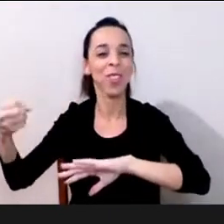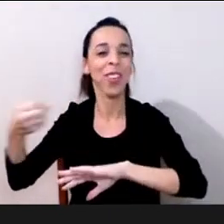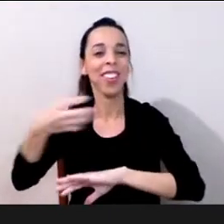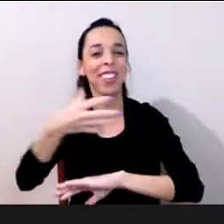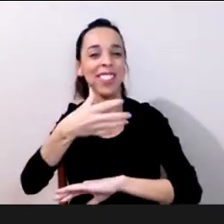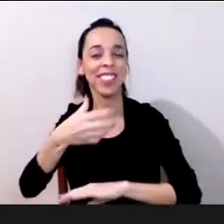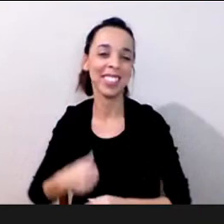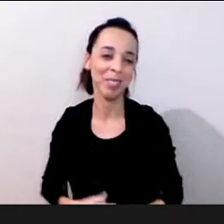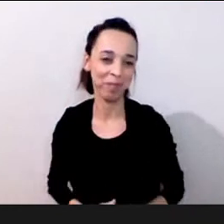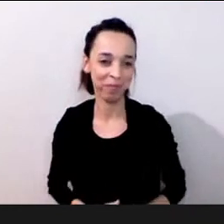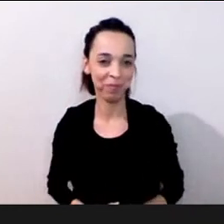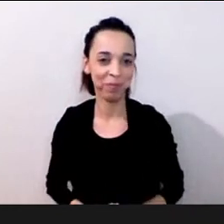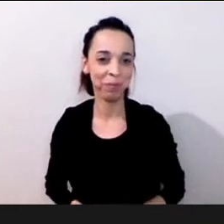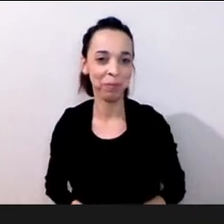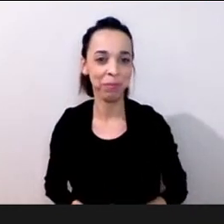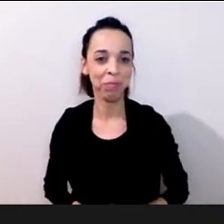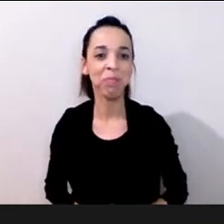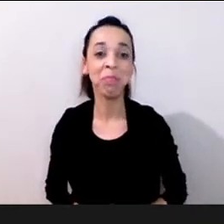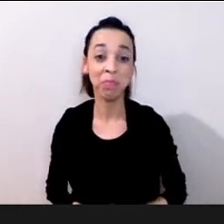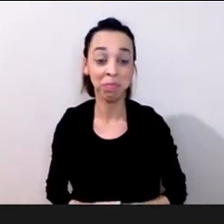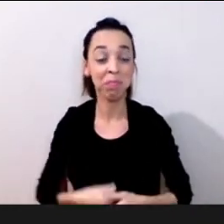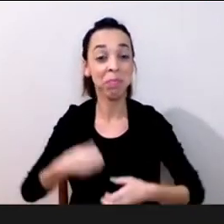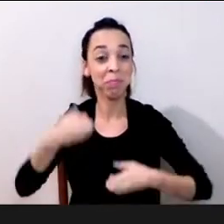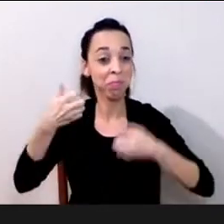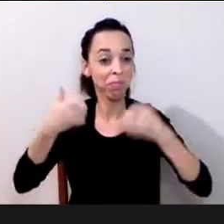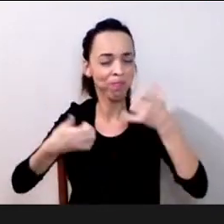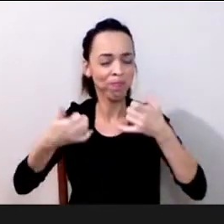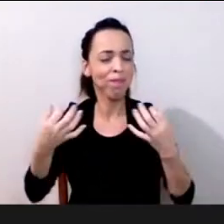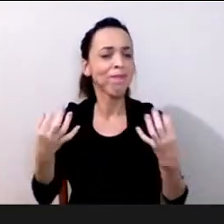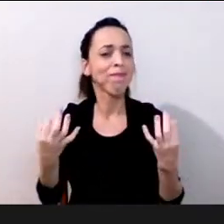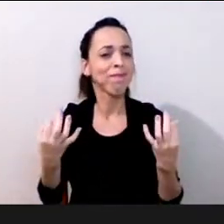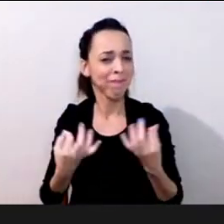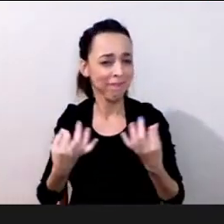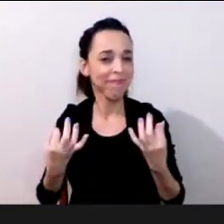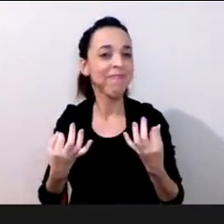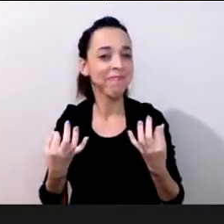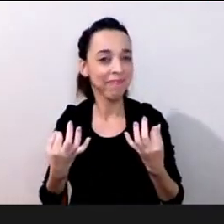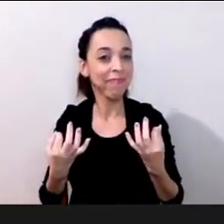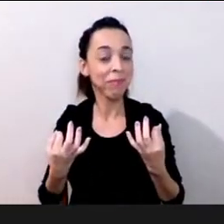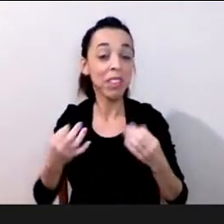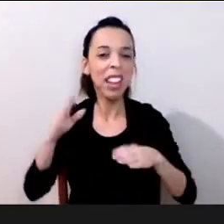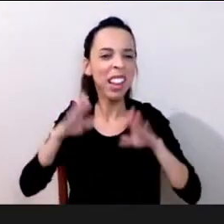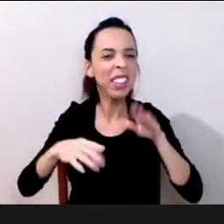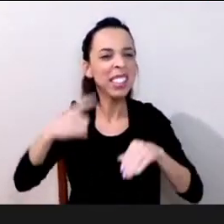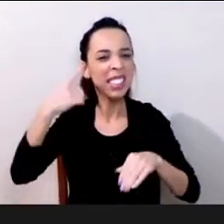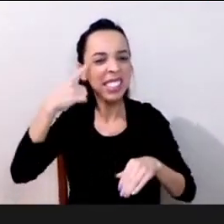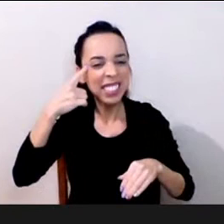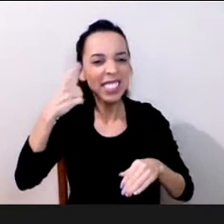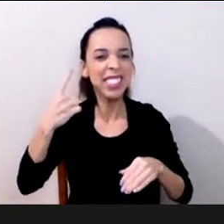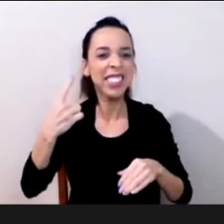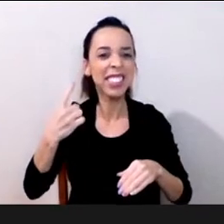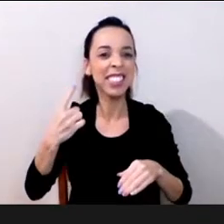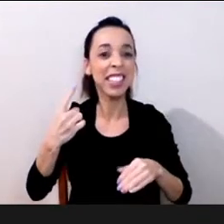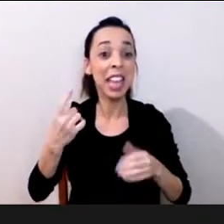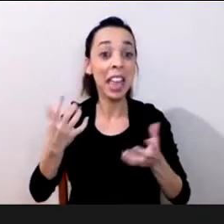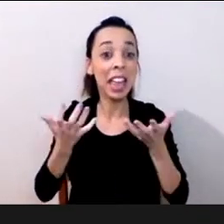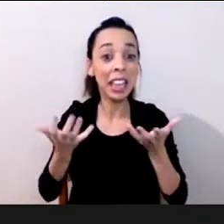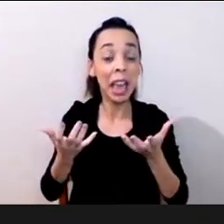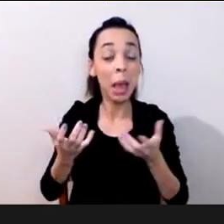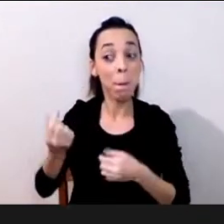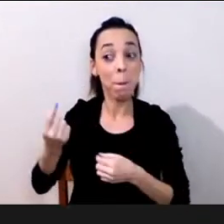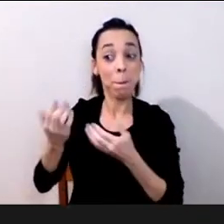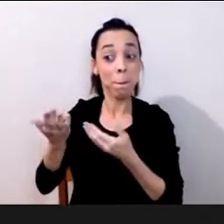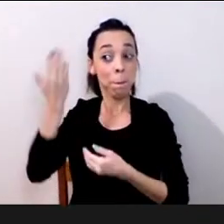perfeita abordagem é realmente às vezes a gente tenta caminhar com duas coisas e a gente acaba caindo num vazio